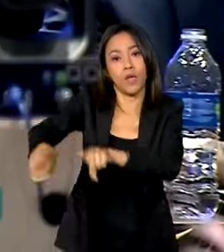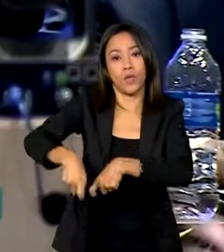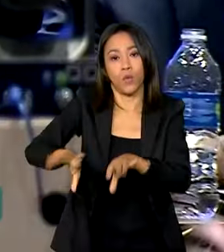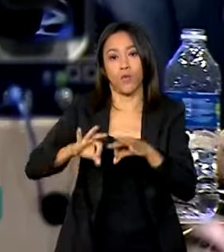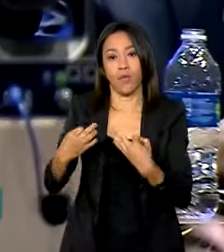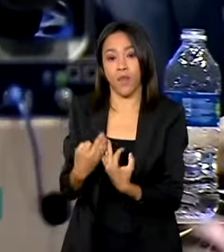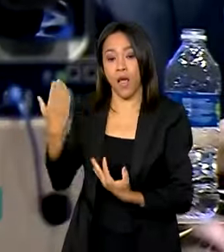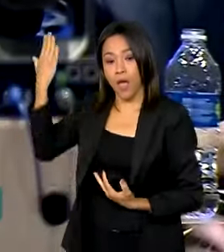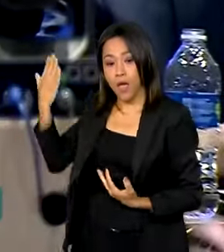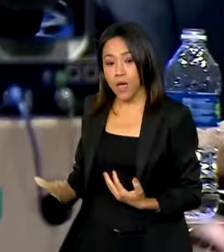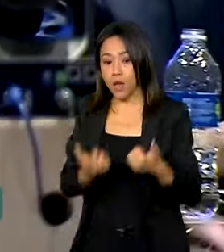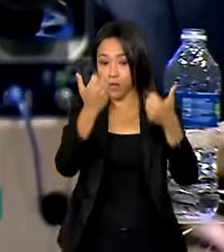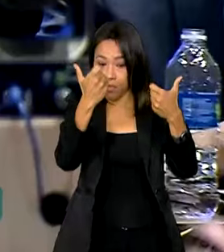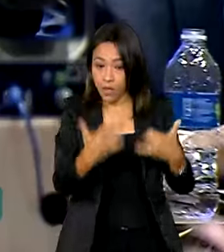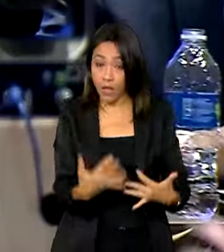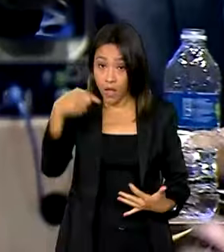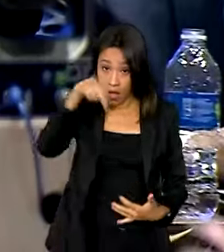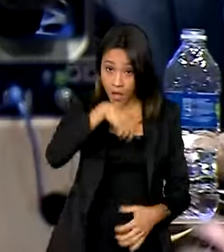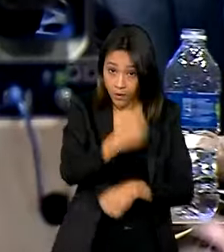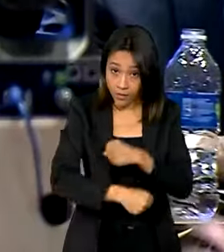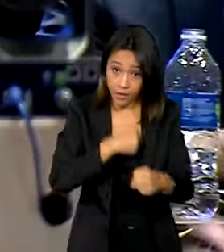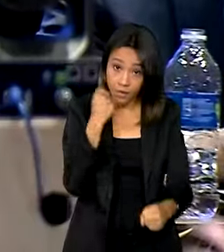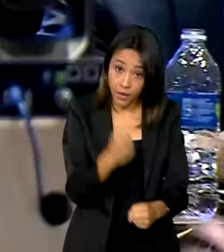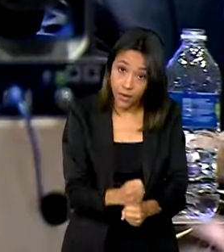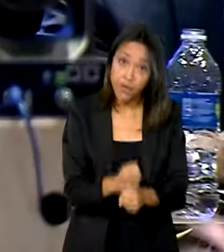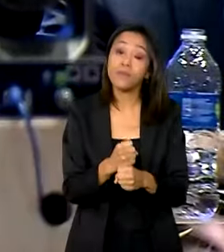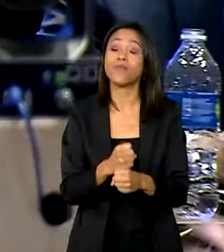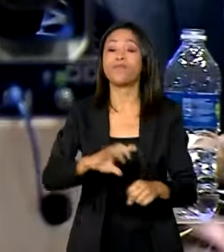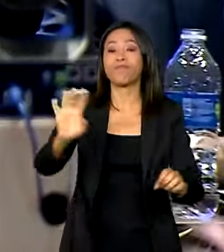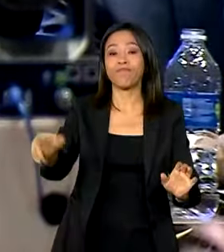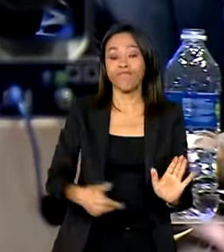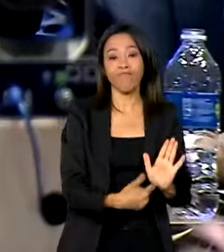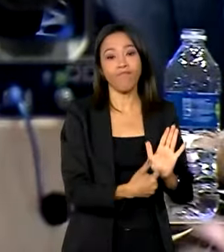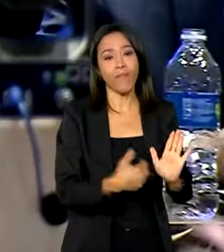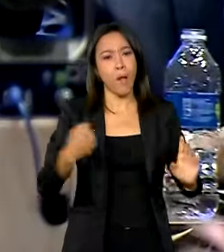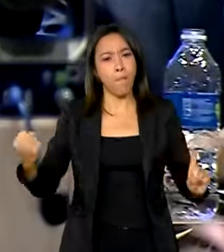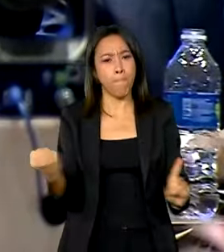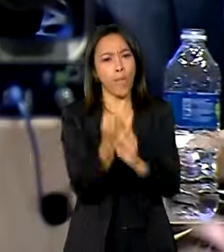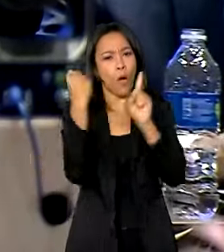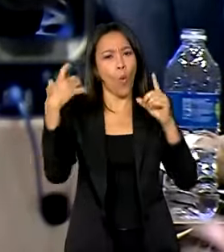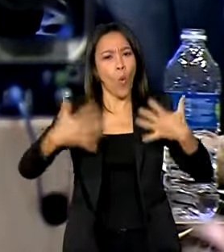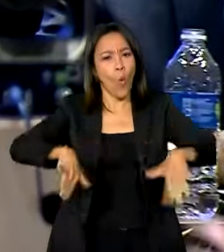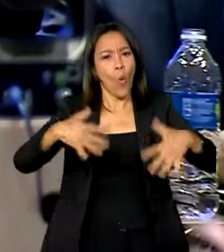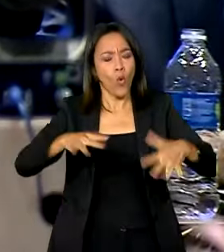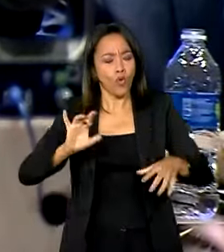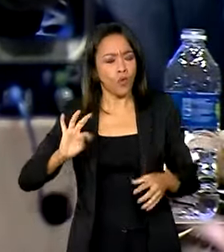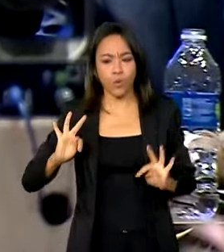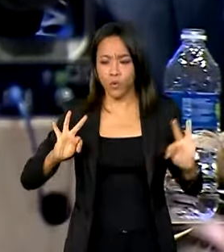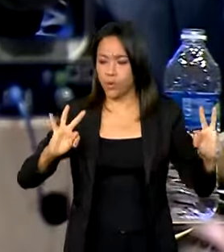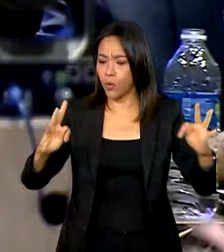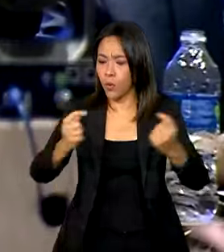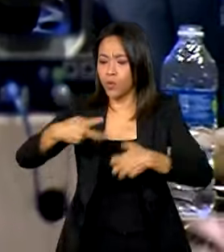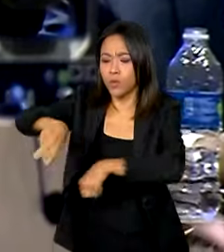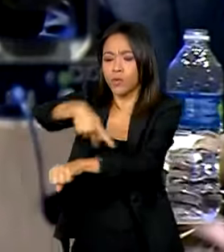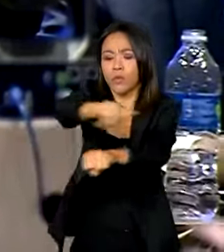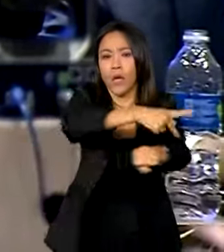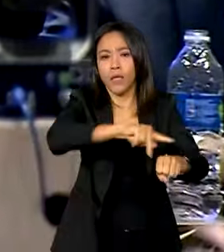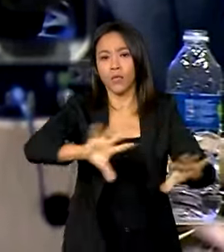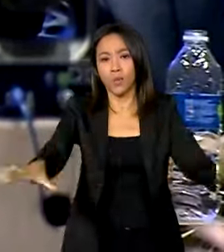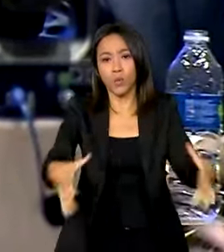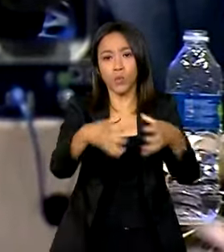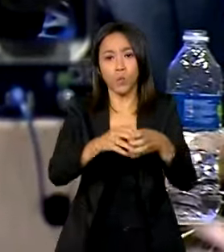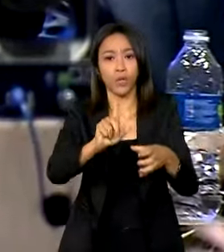ano marcou a primeira ocasião em que as delegações de todos os países do G20 se reuniram para